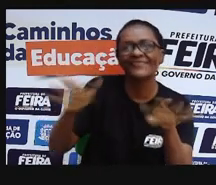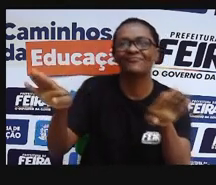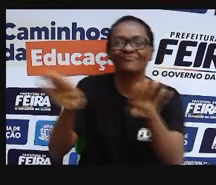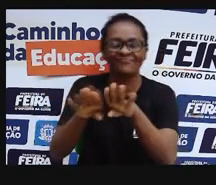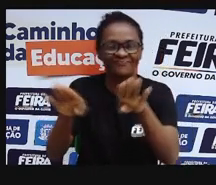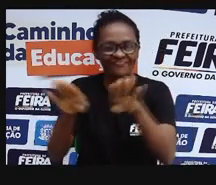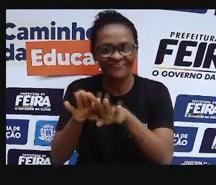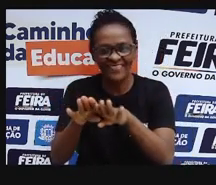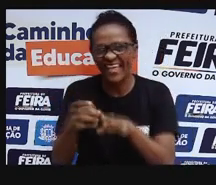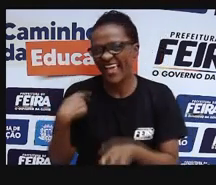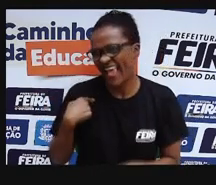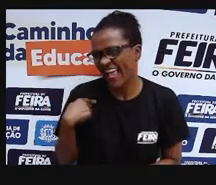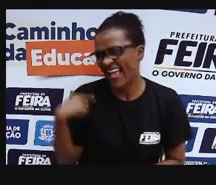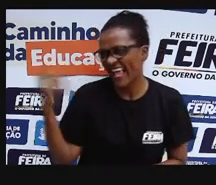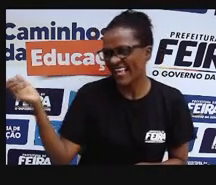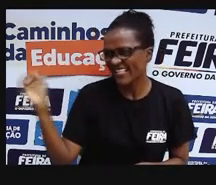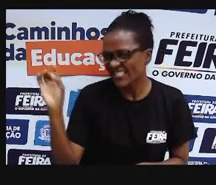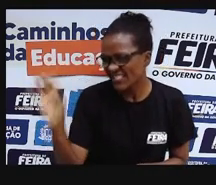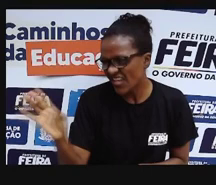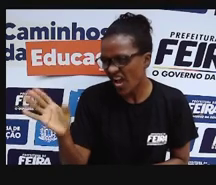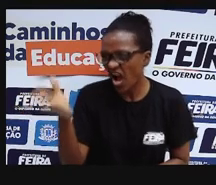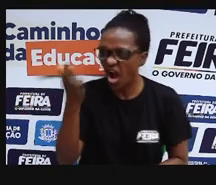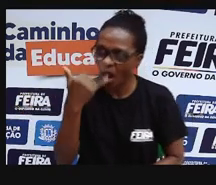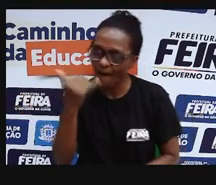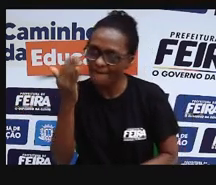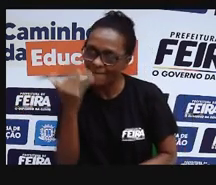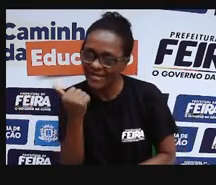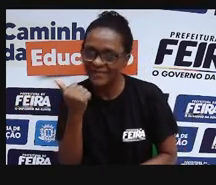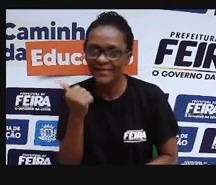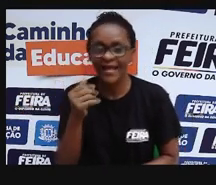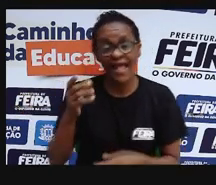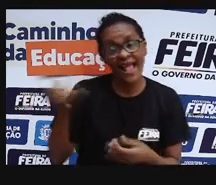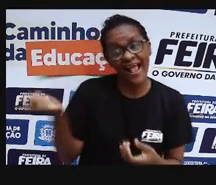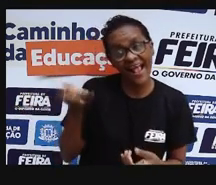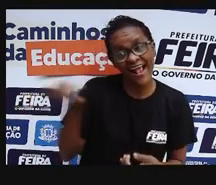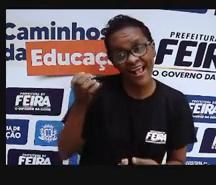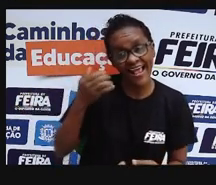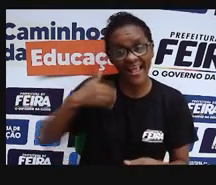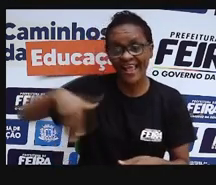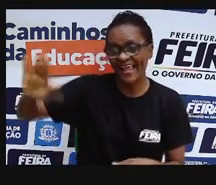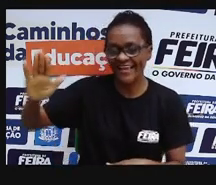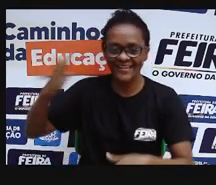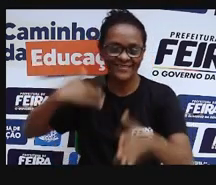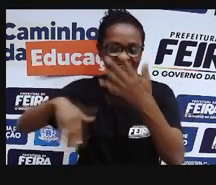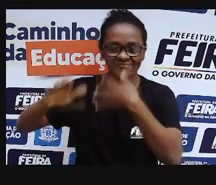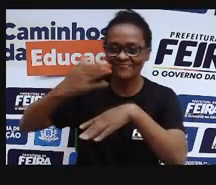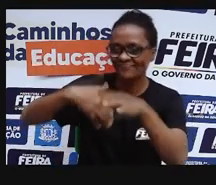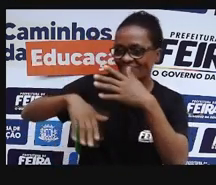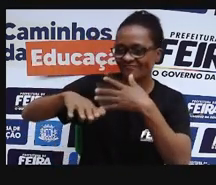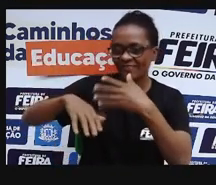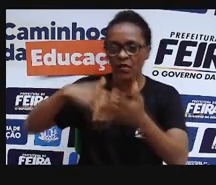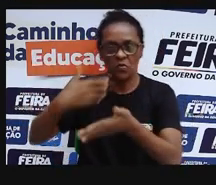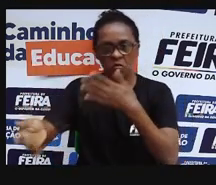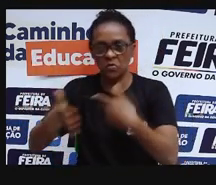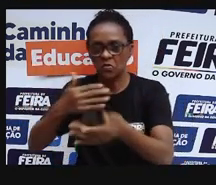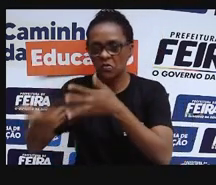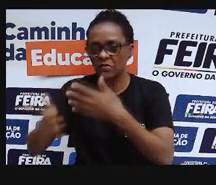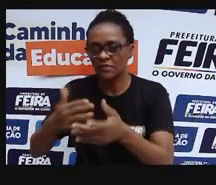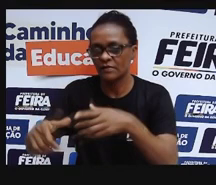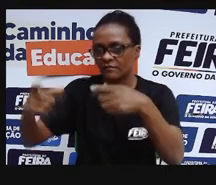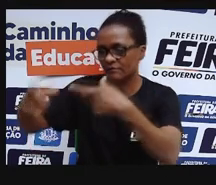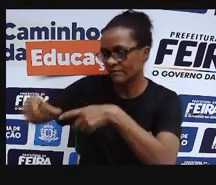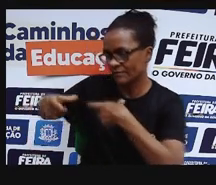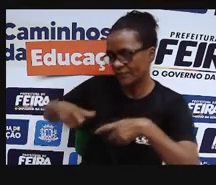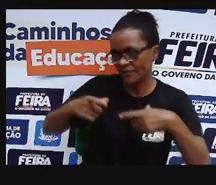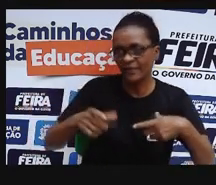A gente não quer só comida, a gente quer saída para qualquer parte. A gente não quer só comida,